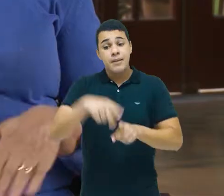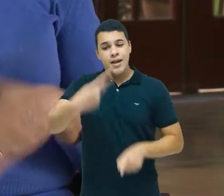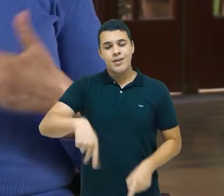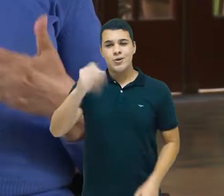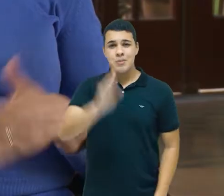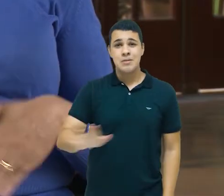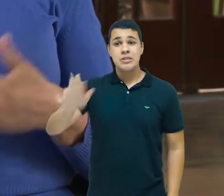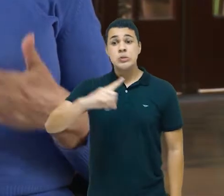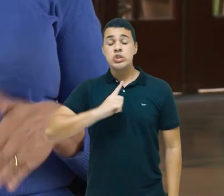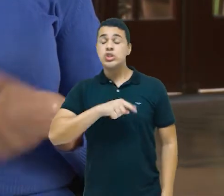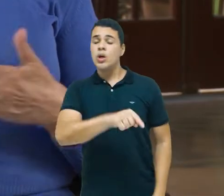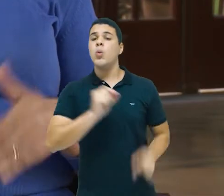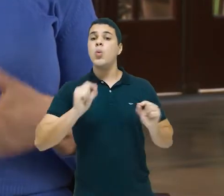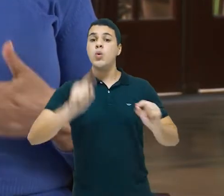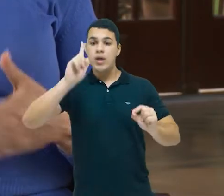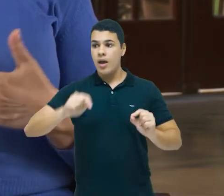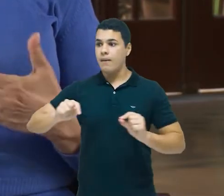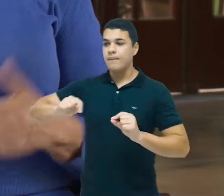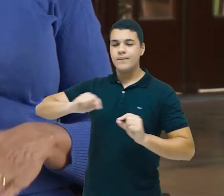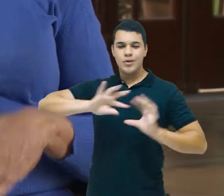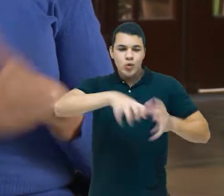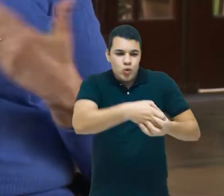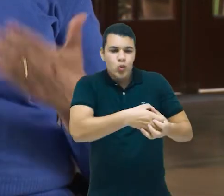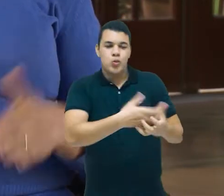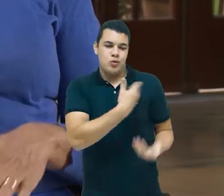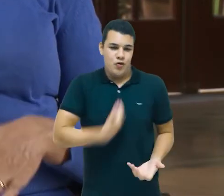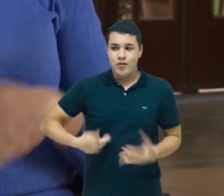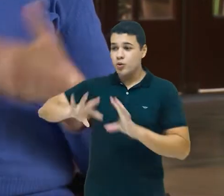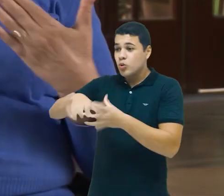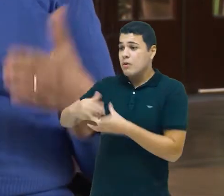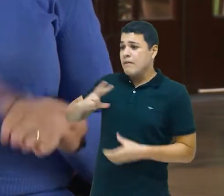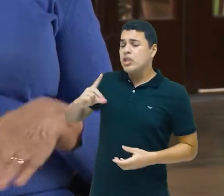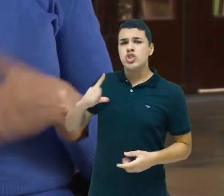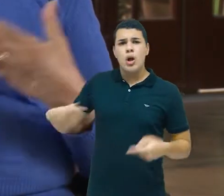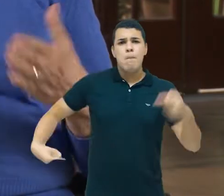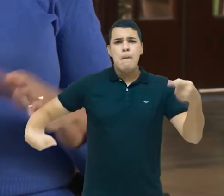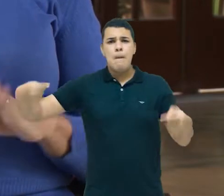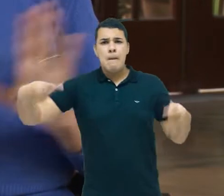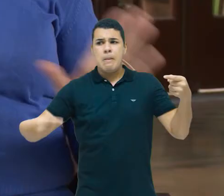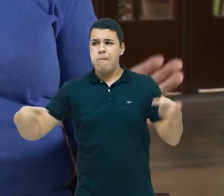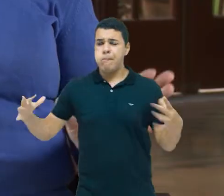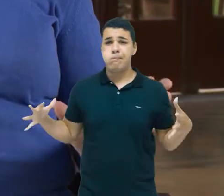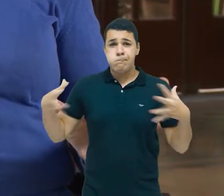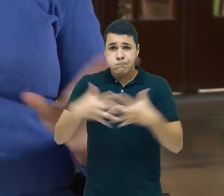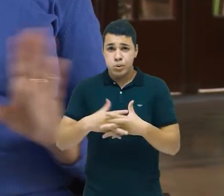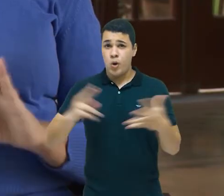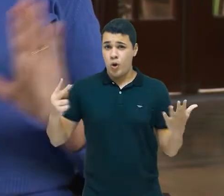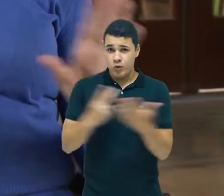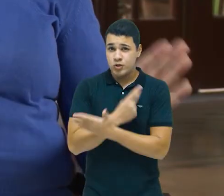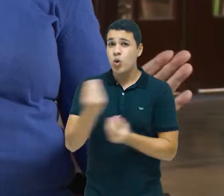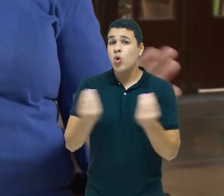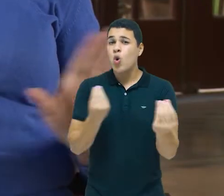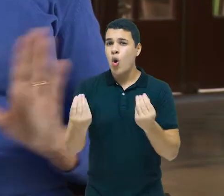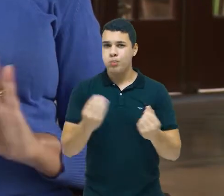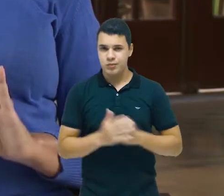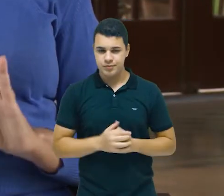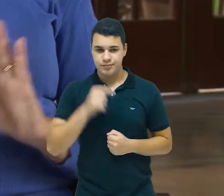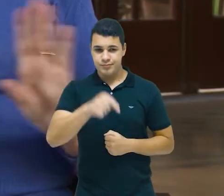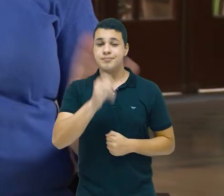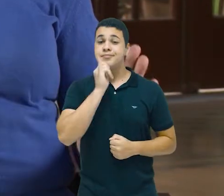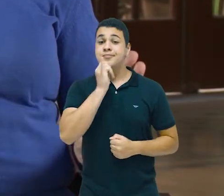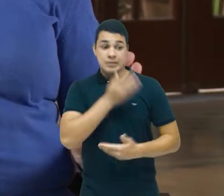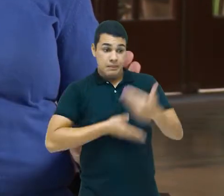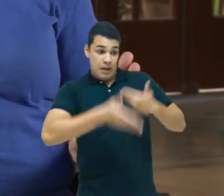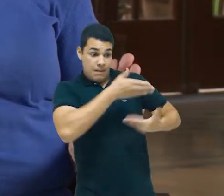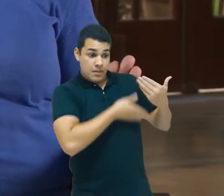essa tensão entre público e privado, ela vinha ocorrendo da seguinte maneira. Como é que era o sistema de